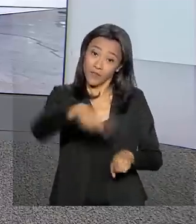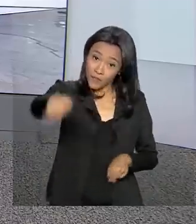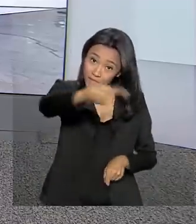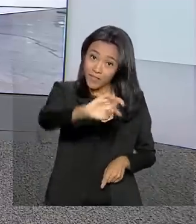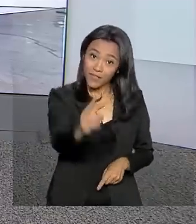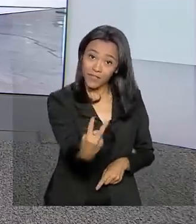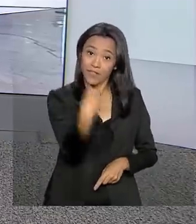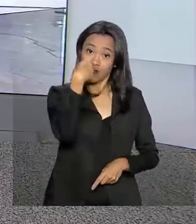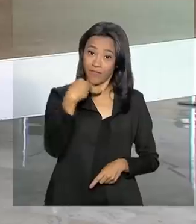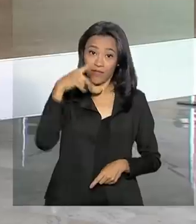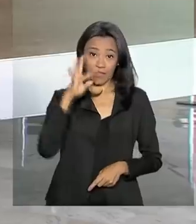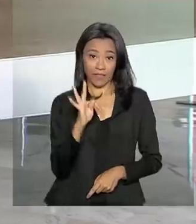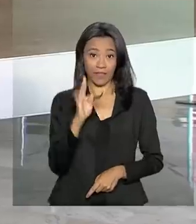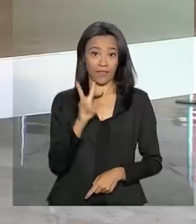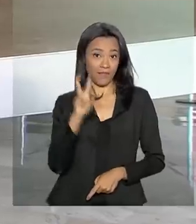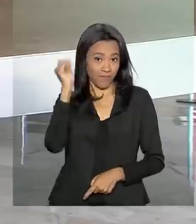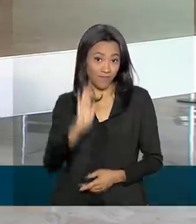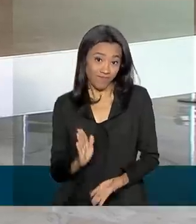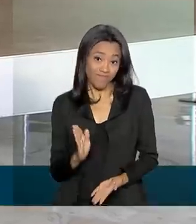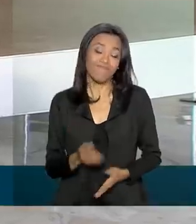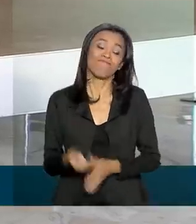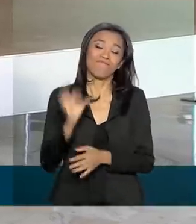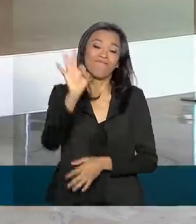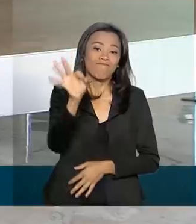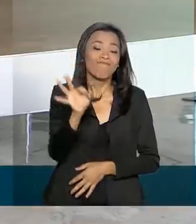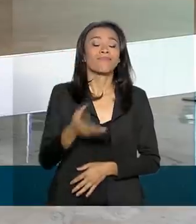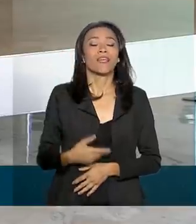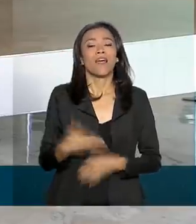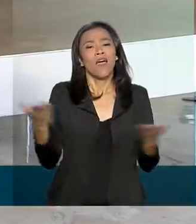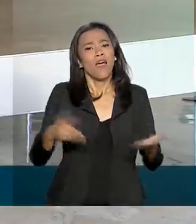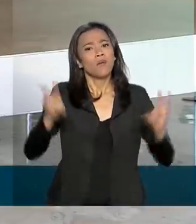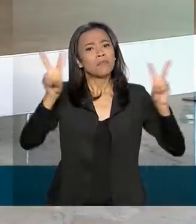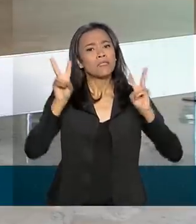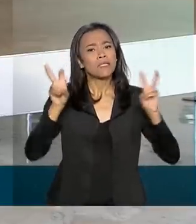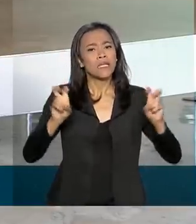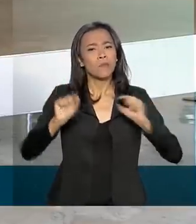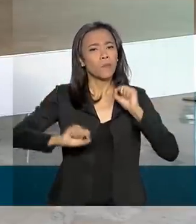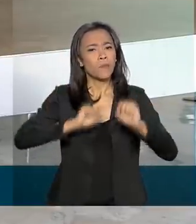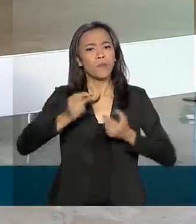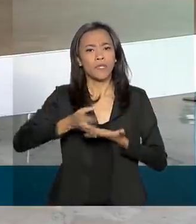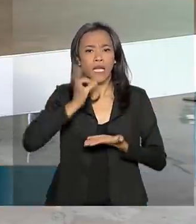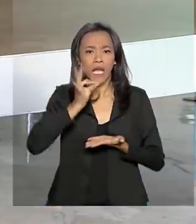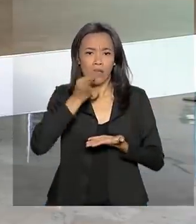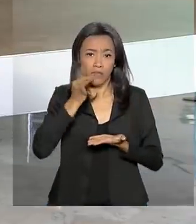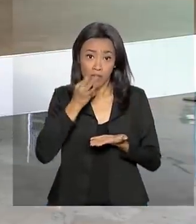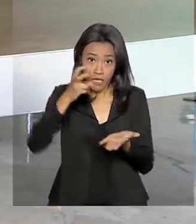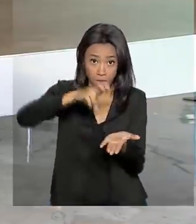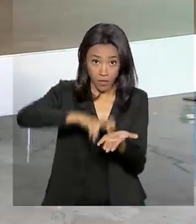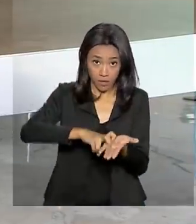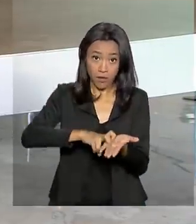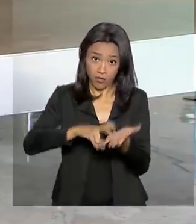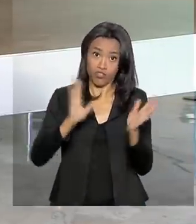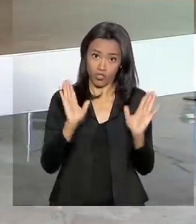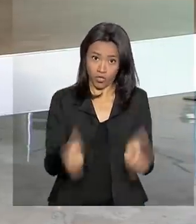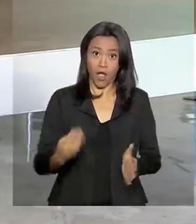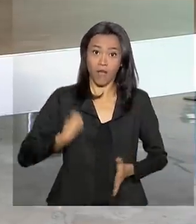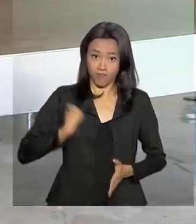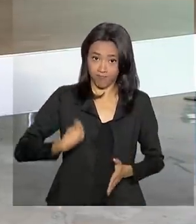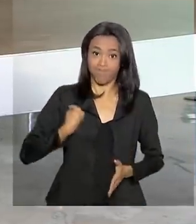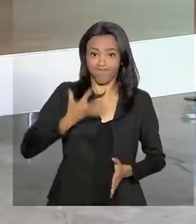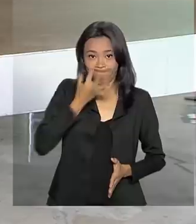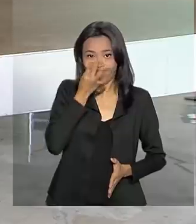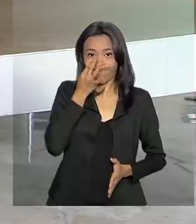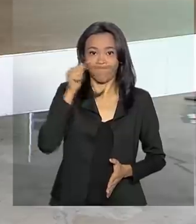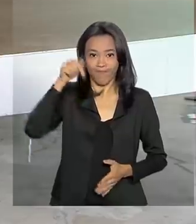acompanha a TV Brasil. É isso mesmo, e esse também é um assunto de um café da manhã que está acontecendo aqui no Palácio do Planalto. Nesse momento,